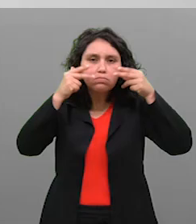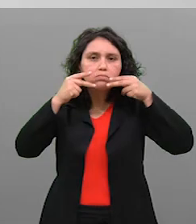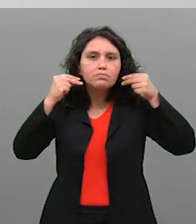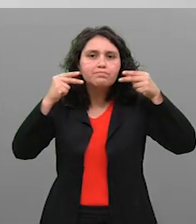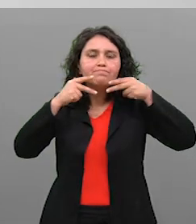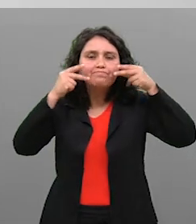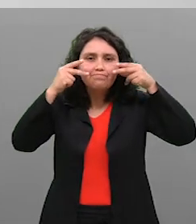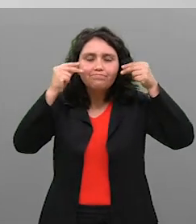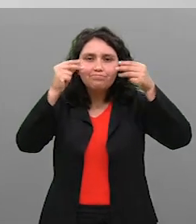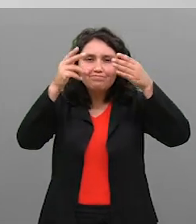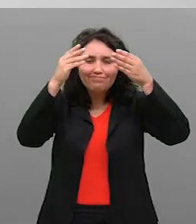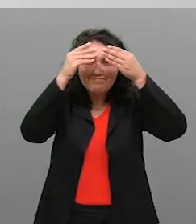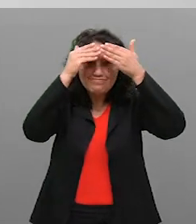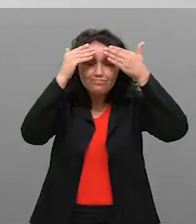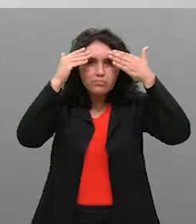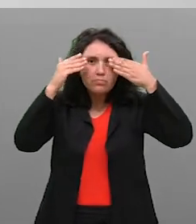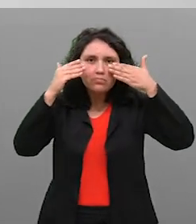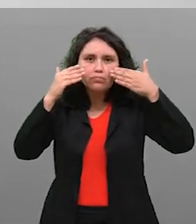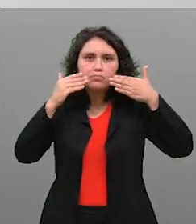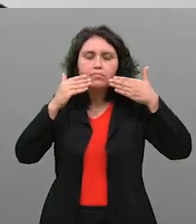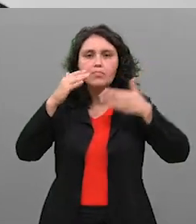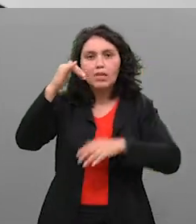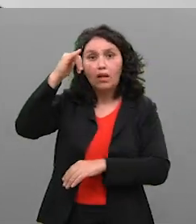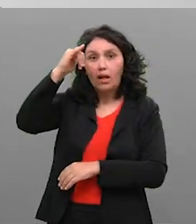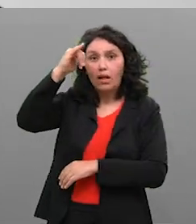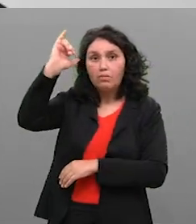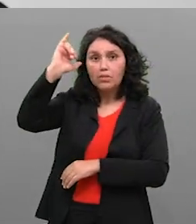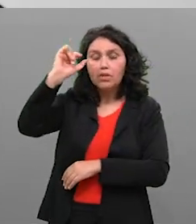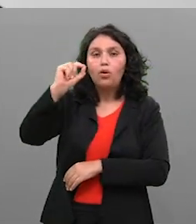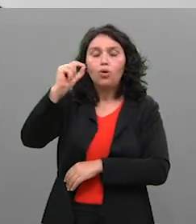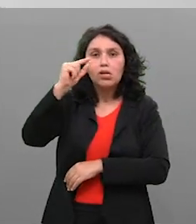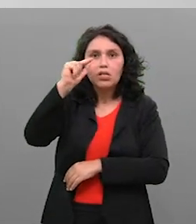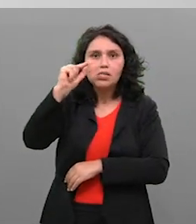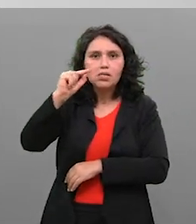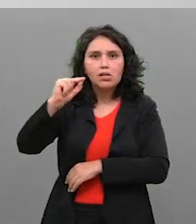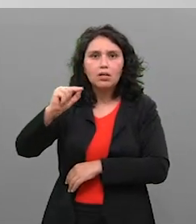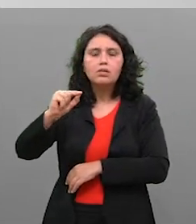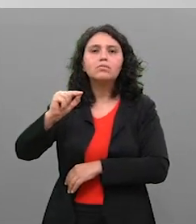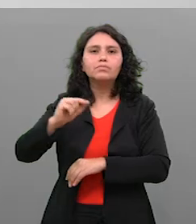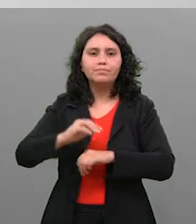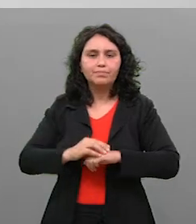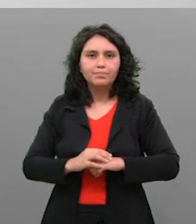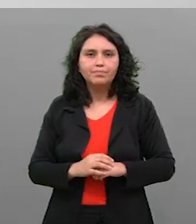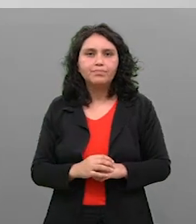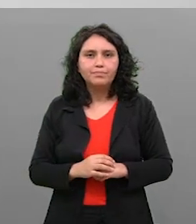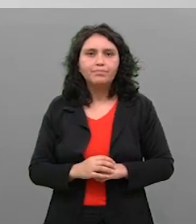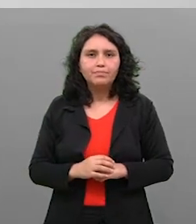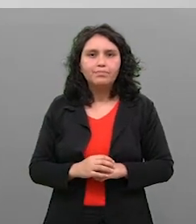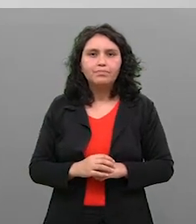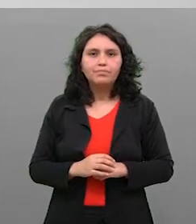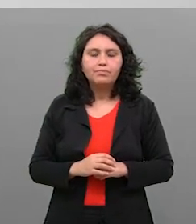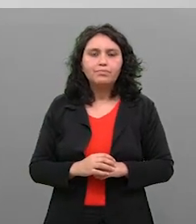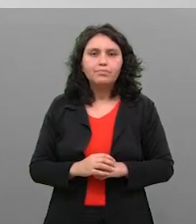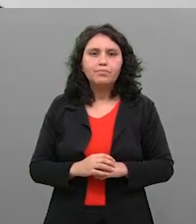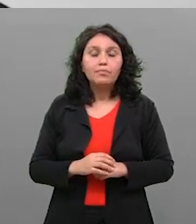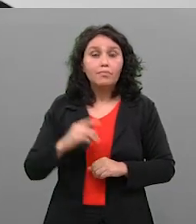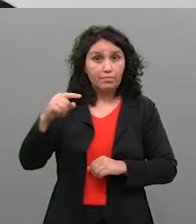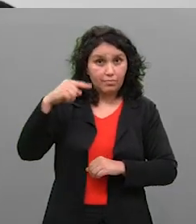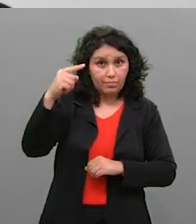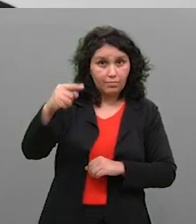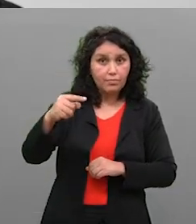de fenol, que é completamente diferente, a fim de evitar distorções cicatriciais que podem acontecer nesse tipo de procedimento.